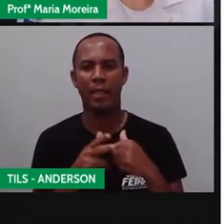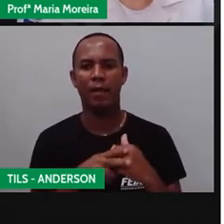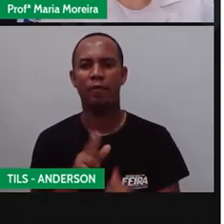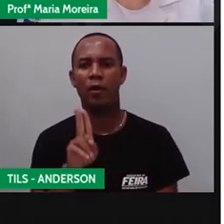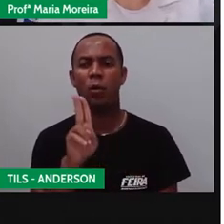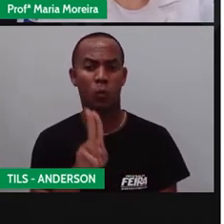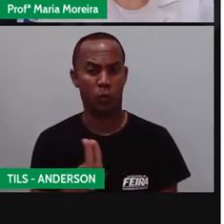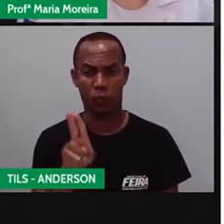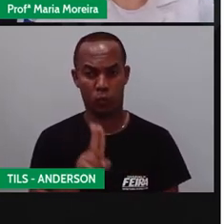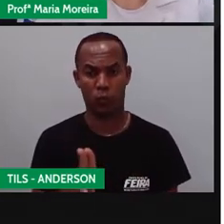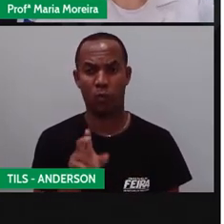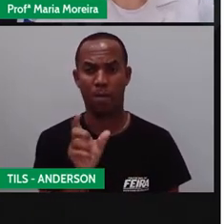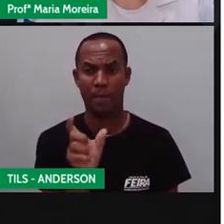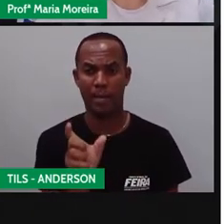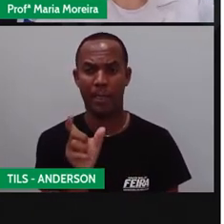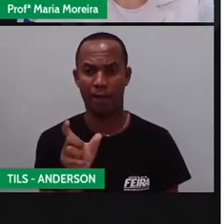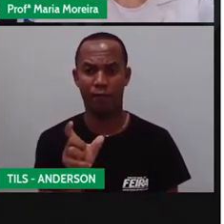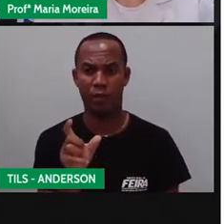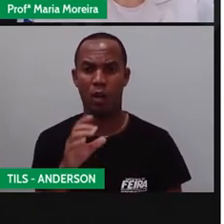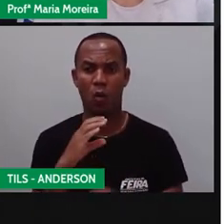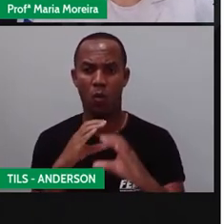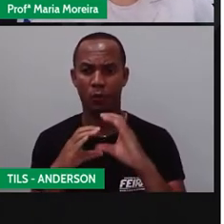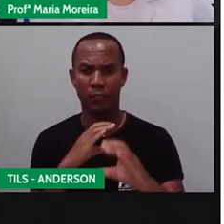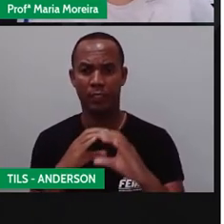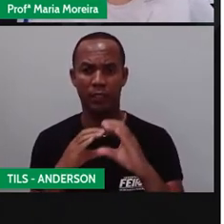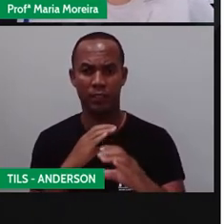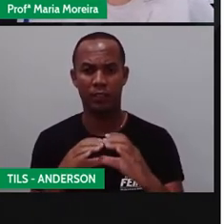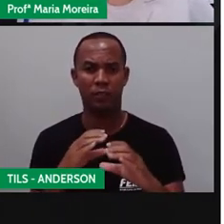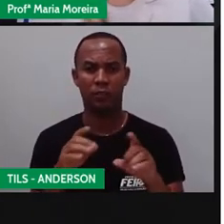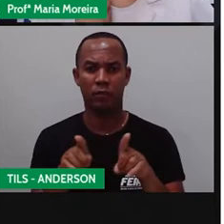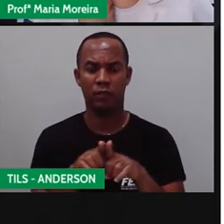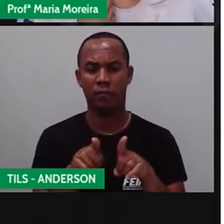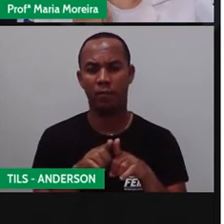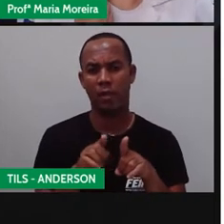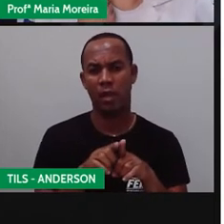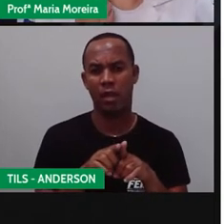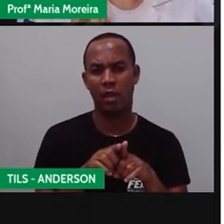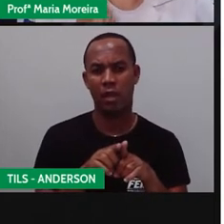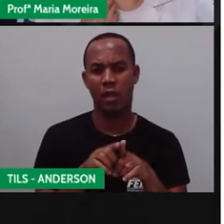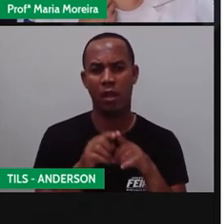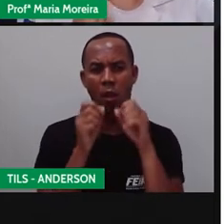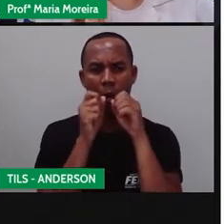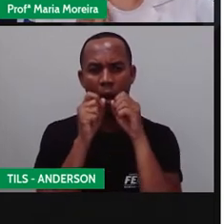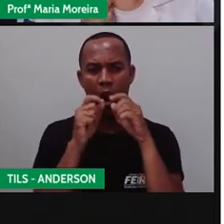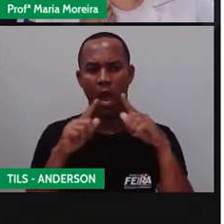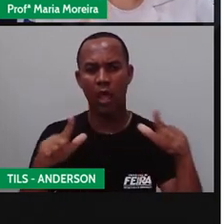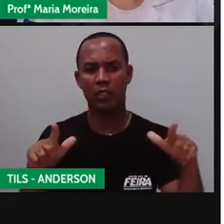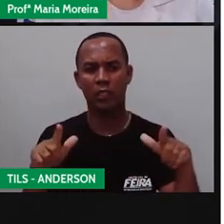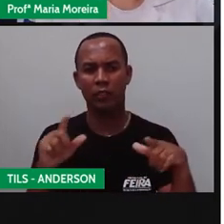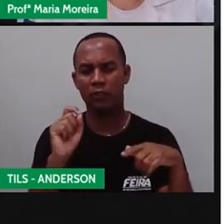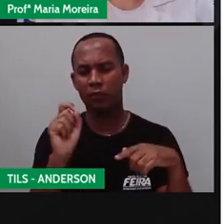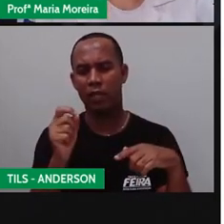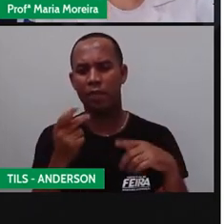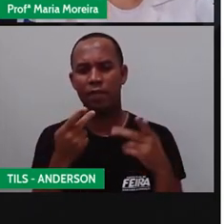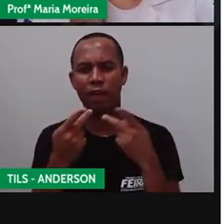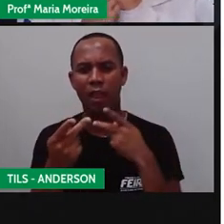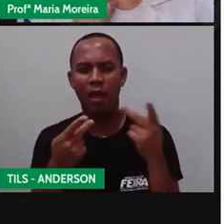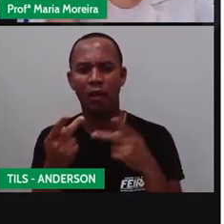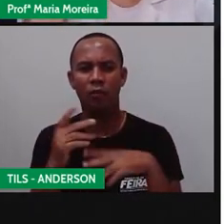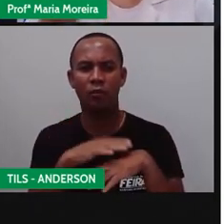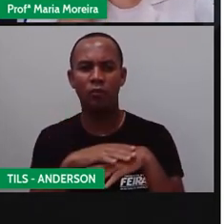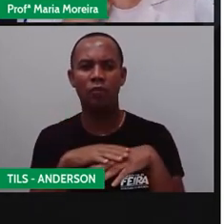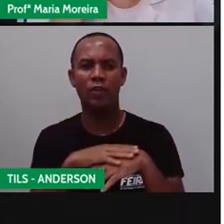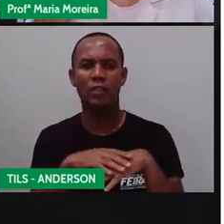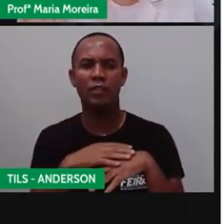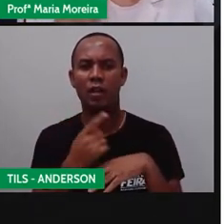uso da palavra na comunicação. Seja na oralidade, que é o quê? Oralidade. a Pró conversando com vocês. Olha